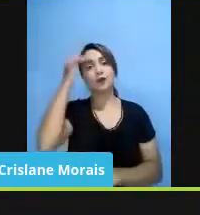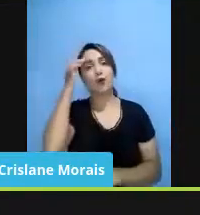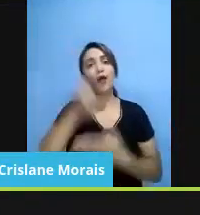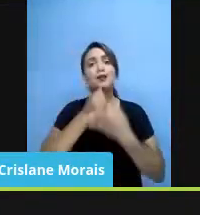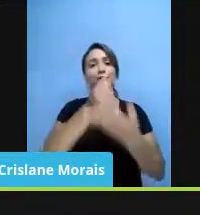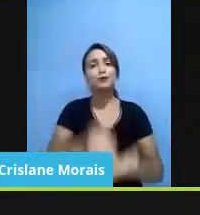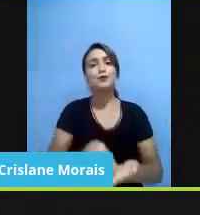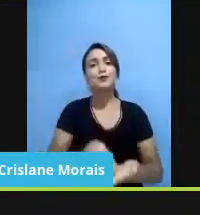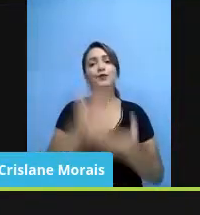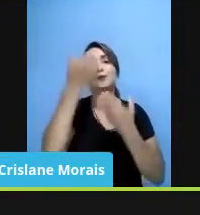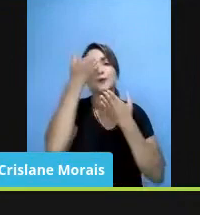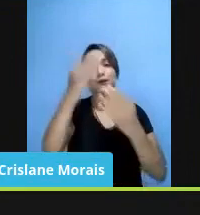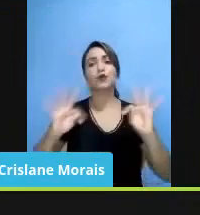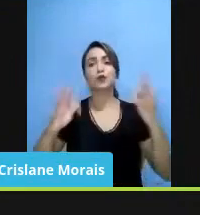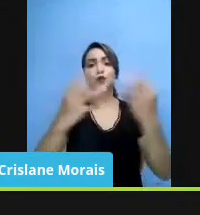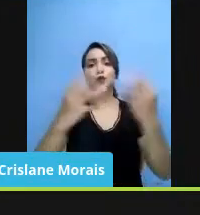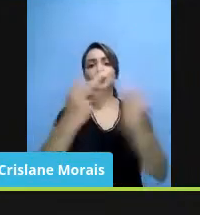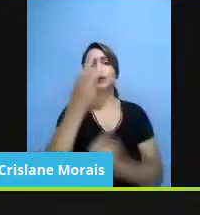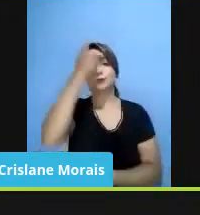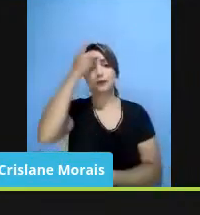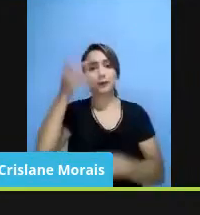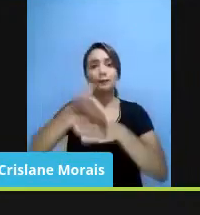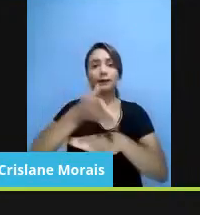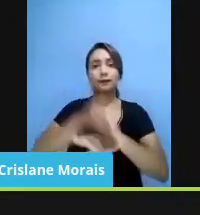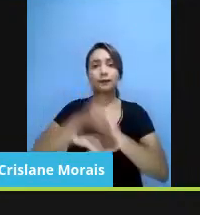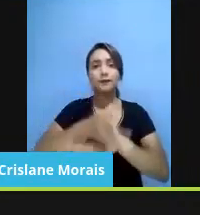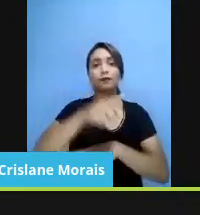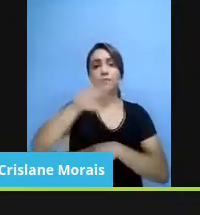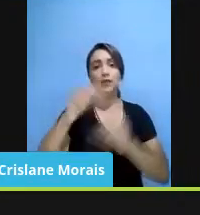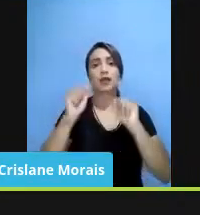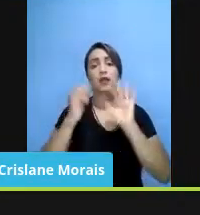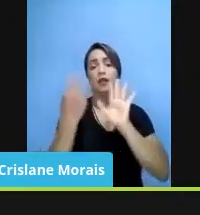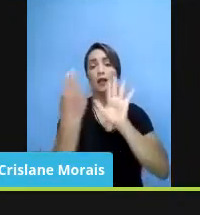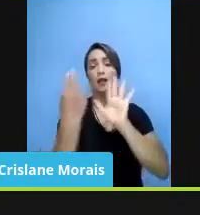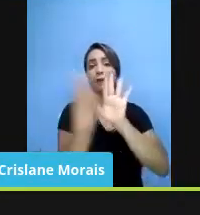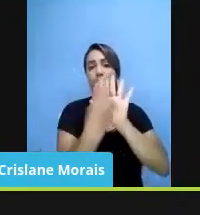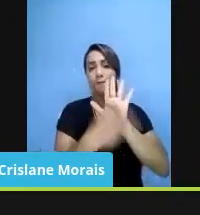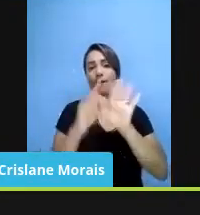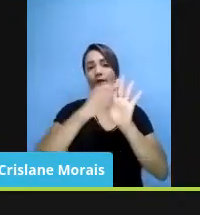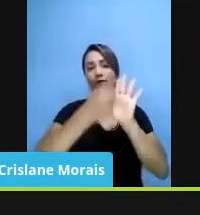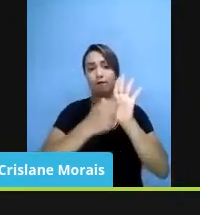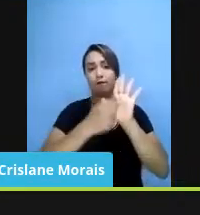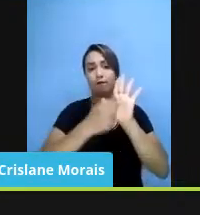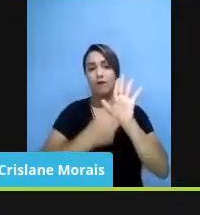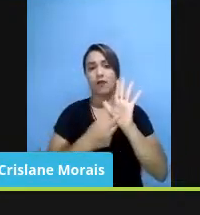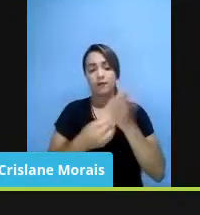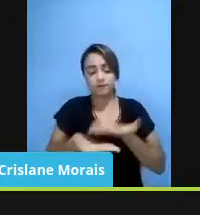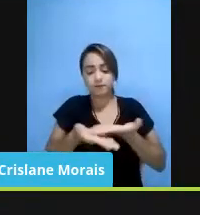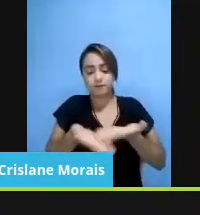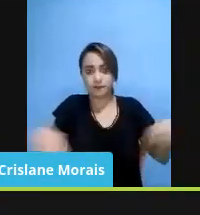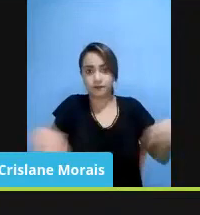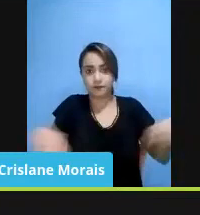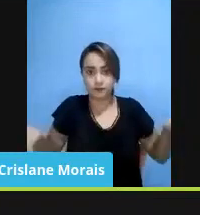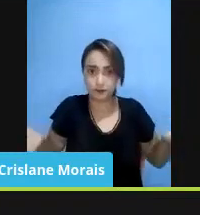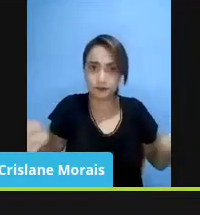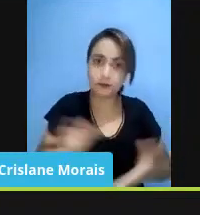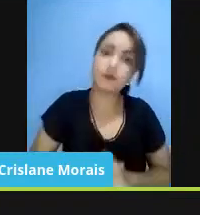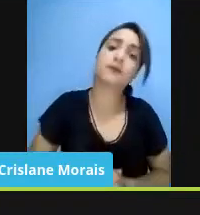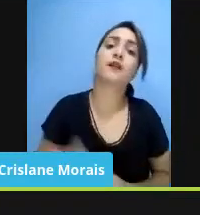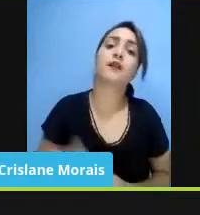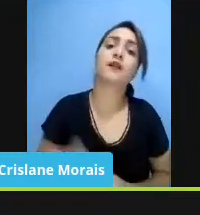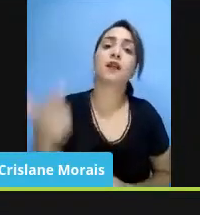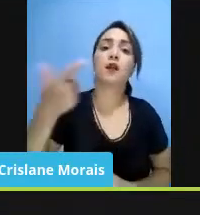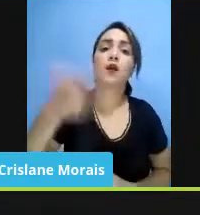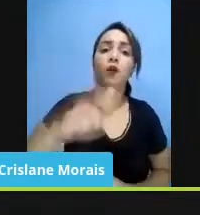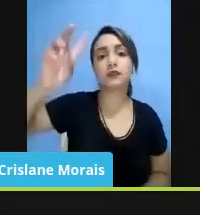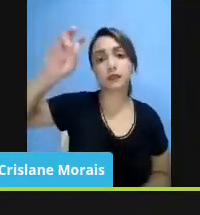agradeço a todo mundo que participou, quem quiser assinar a lista de presença está ali embaixo na descrição. Na próxima quinta-feira a